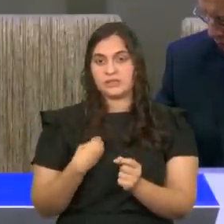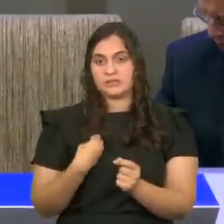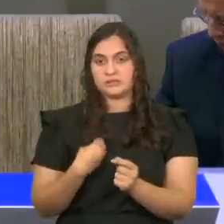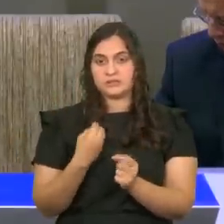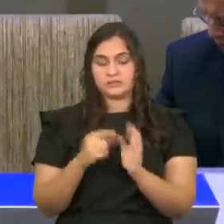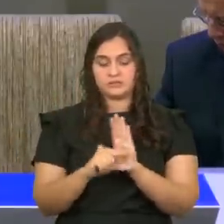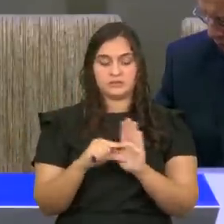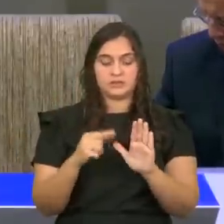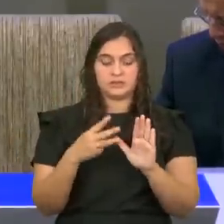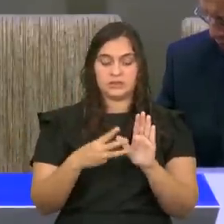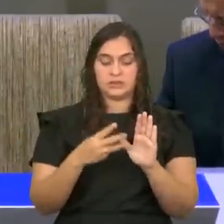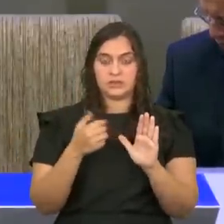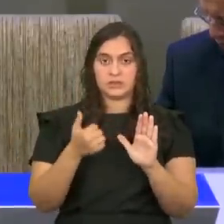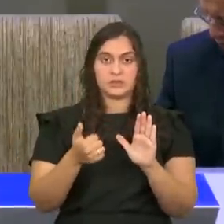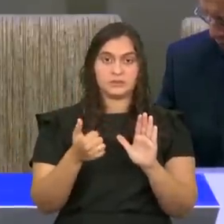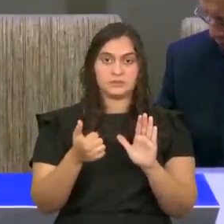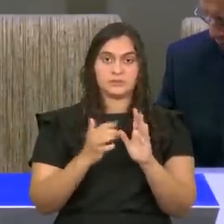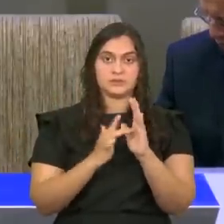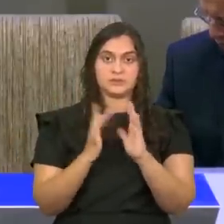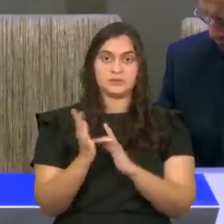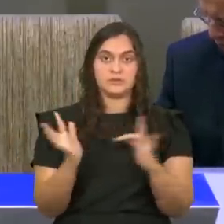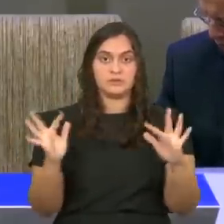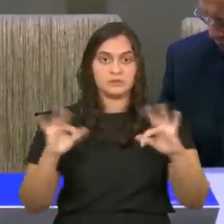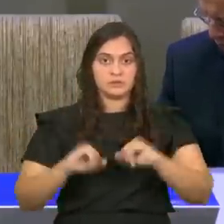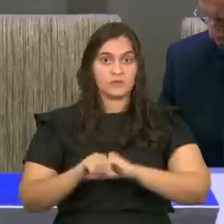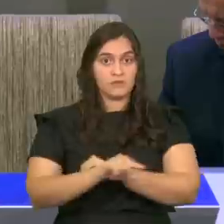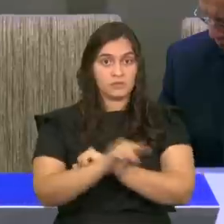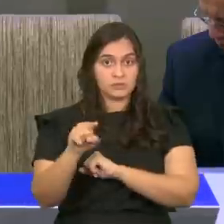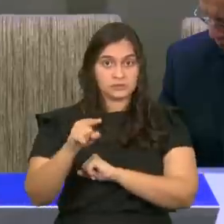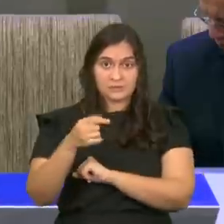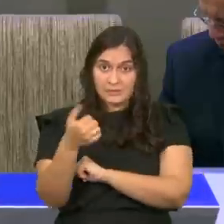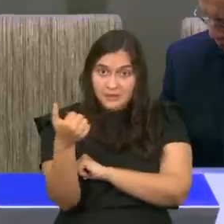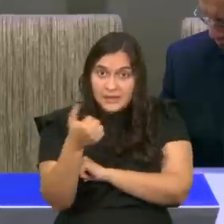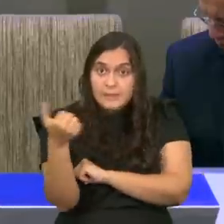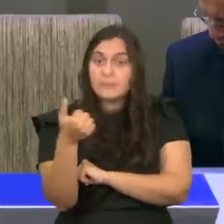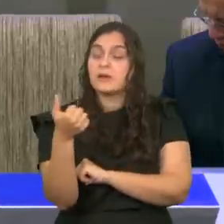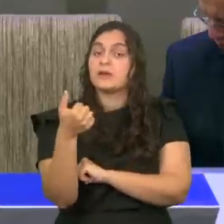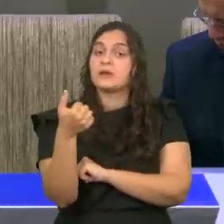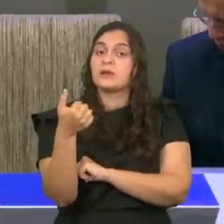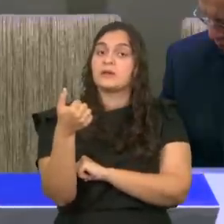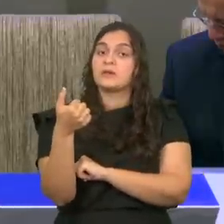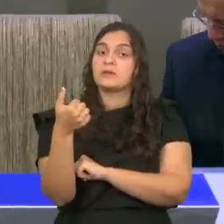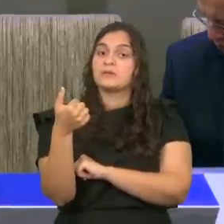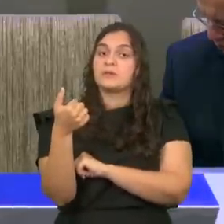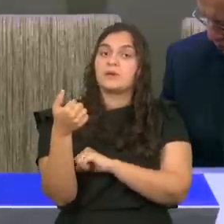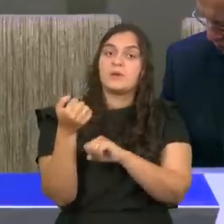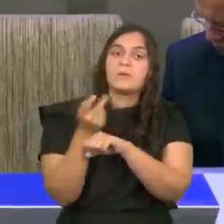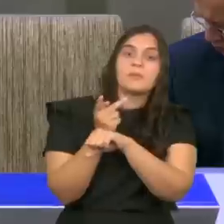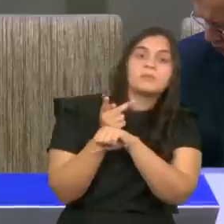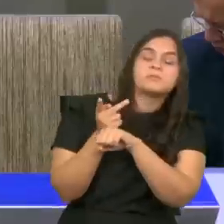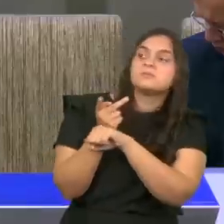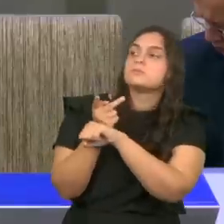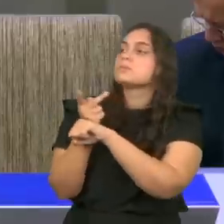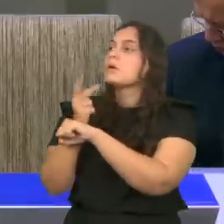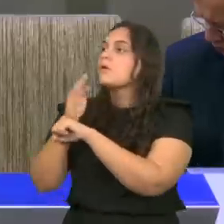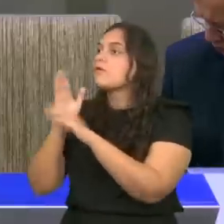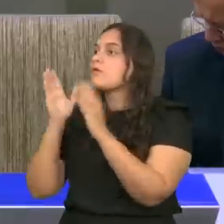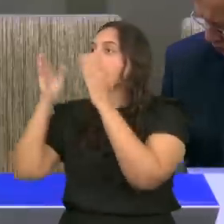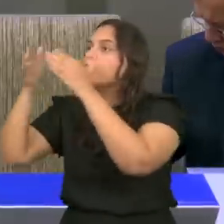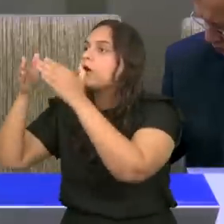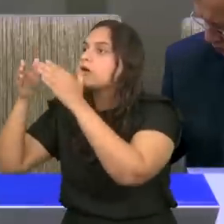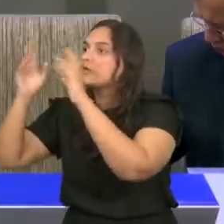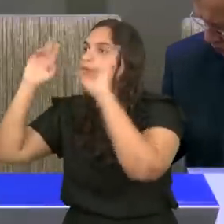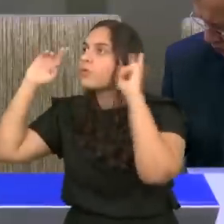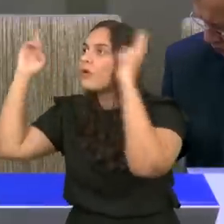Jesus, conclui, dizendo, buscai primeiro, o que, o reino de Deus, e as